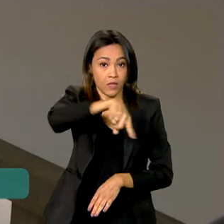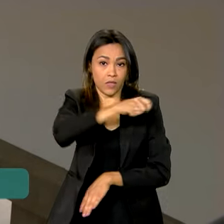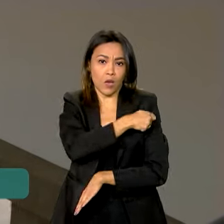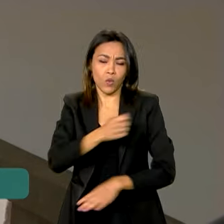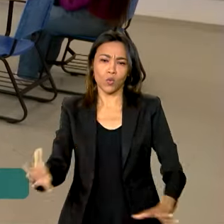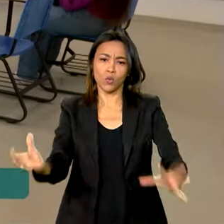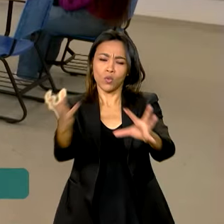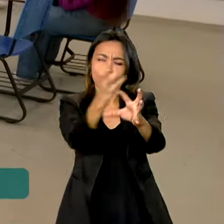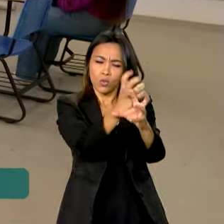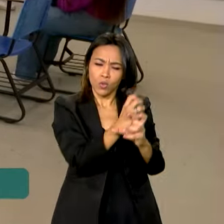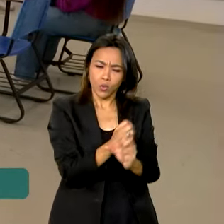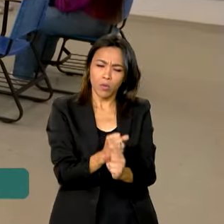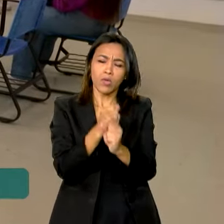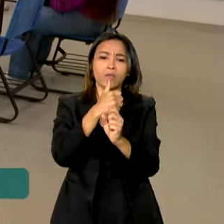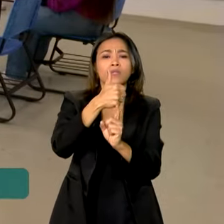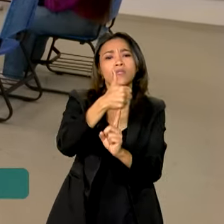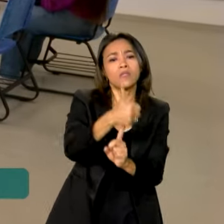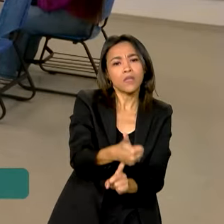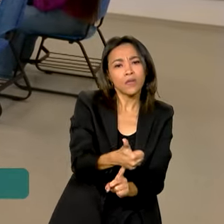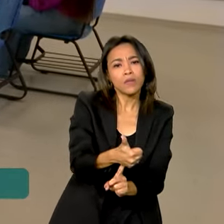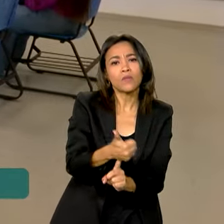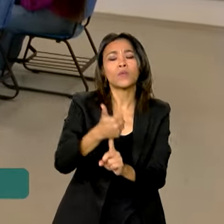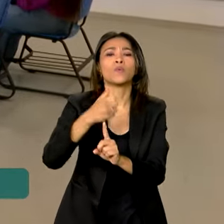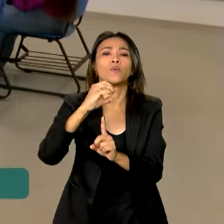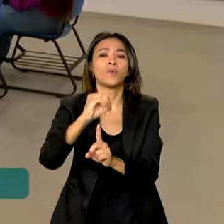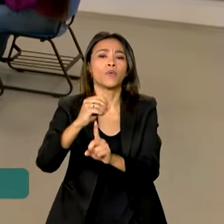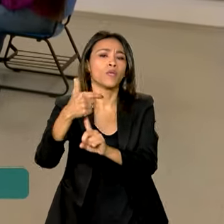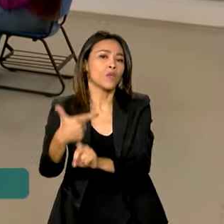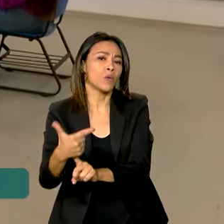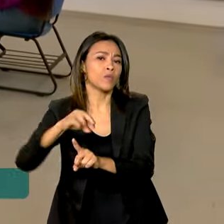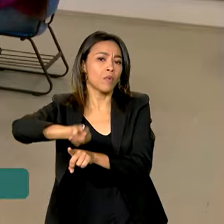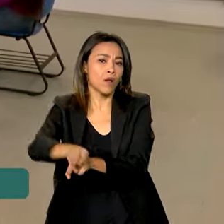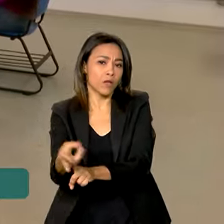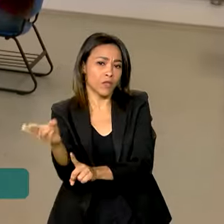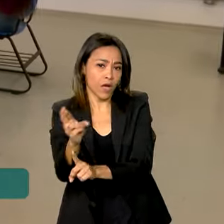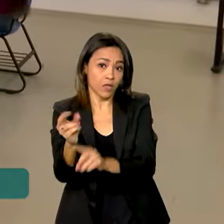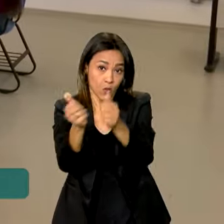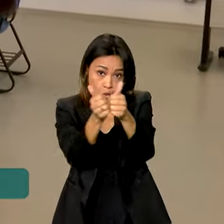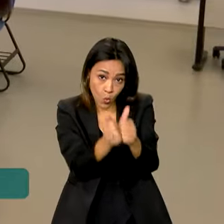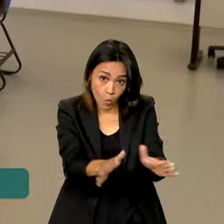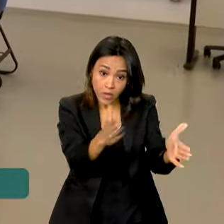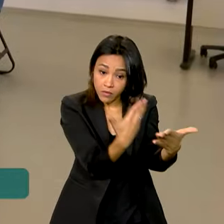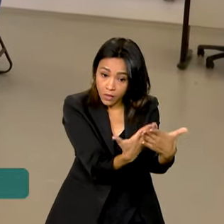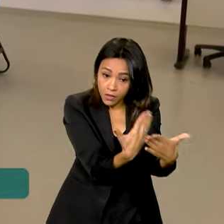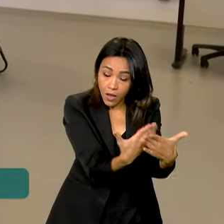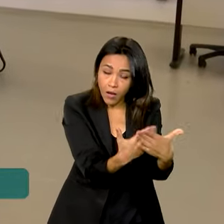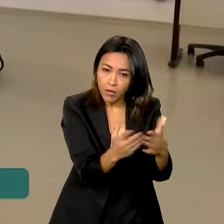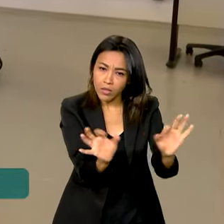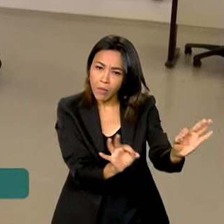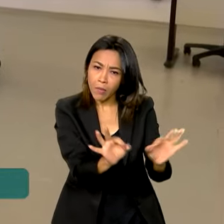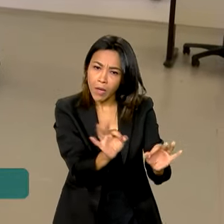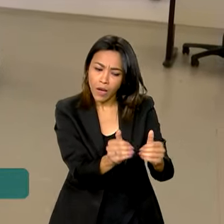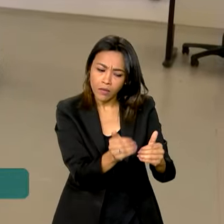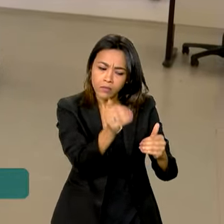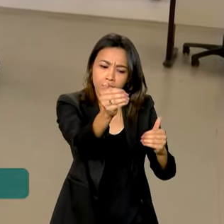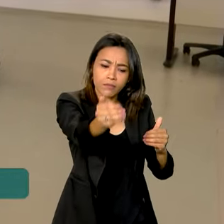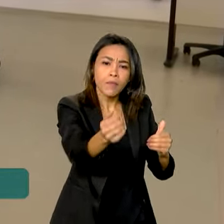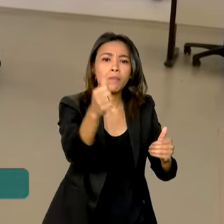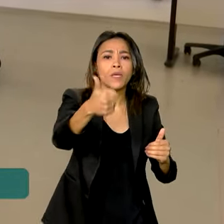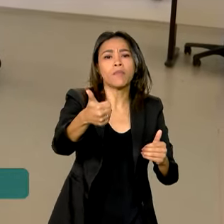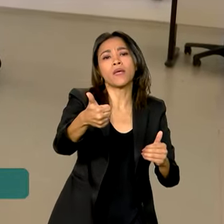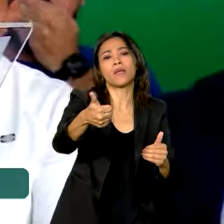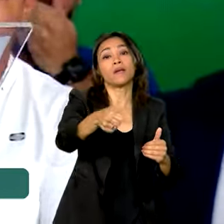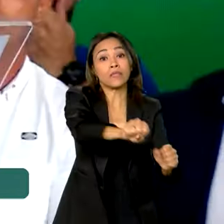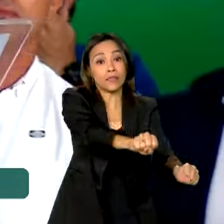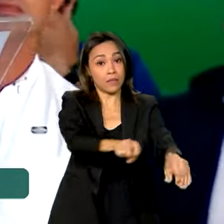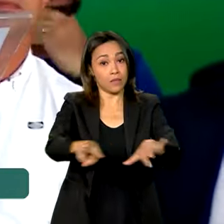totalizaram 102 milhões de reais. O início das aulas está previsto para a primeira semana de